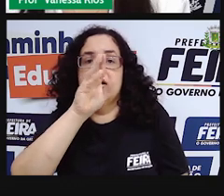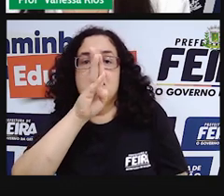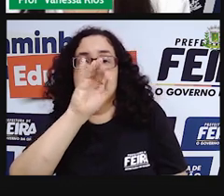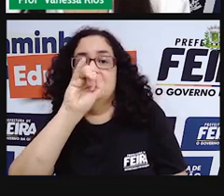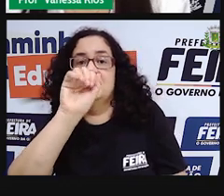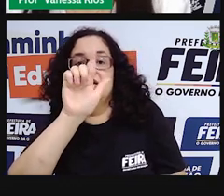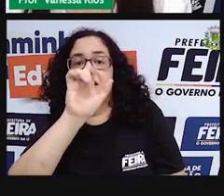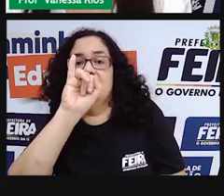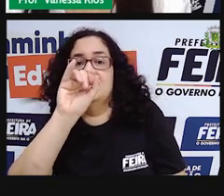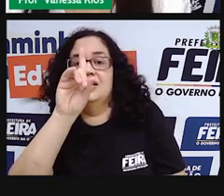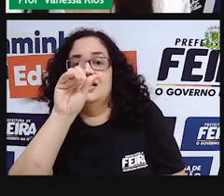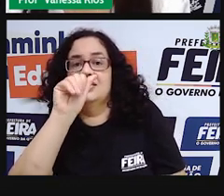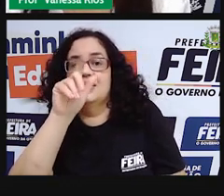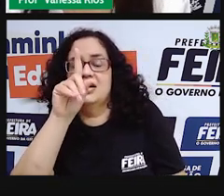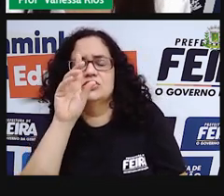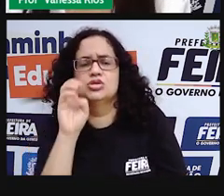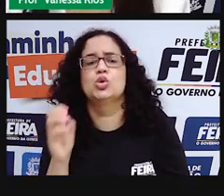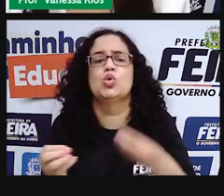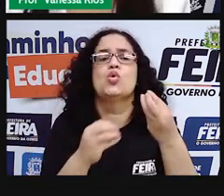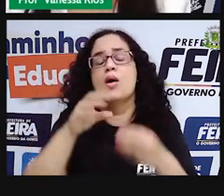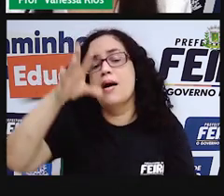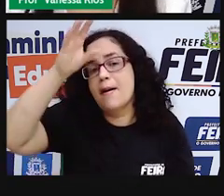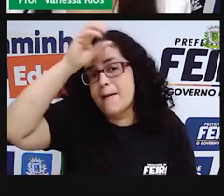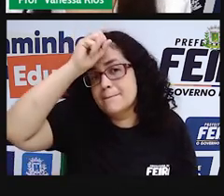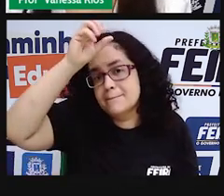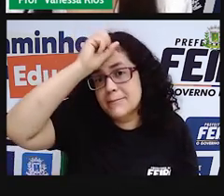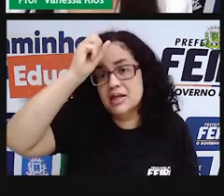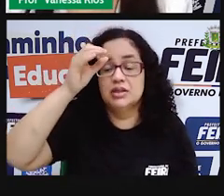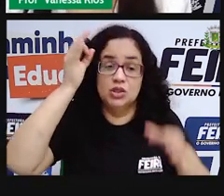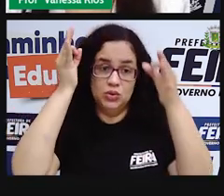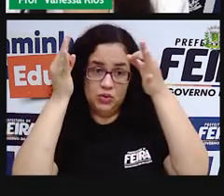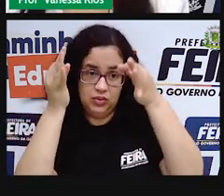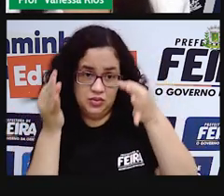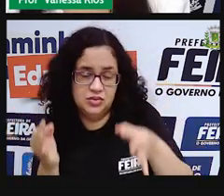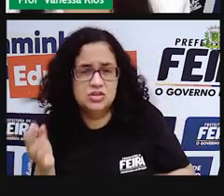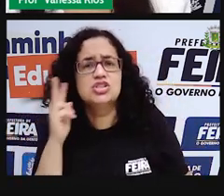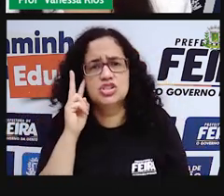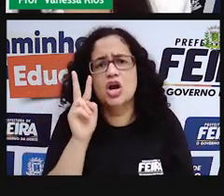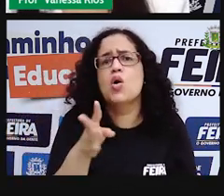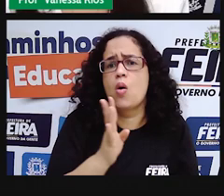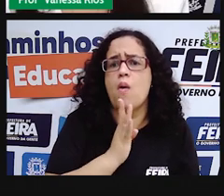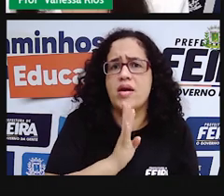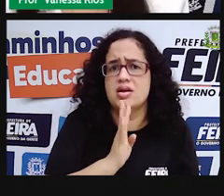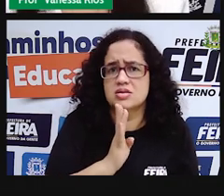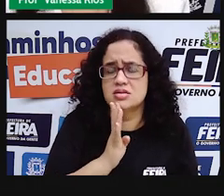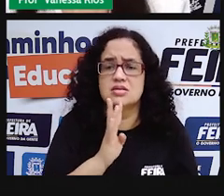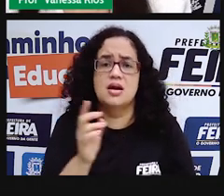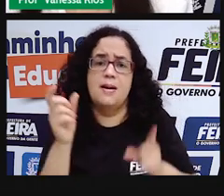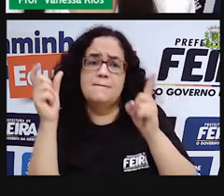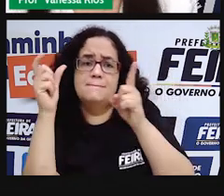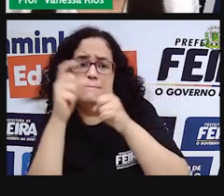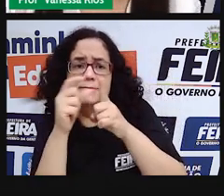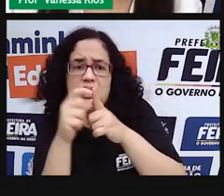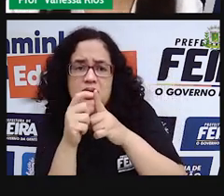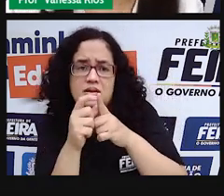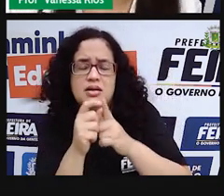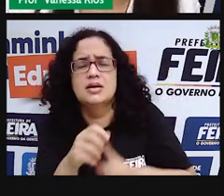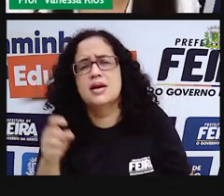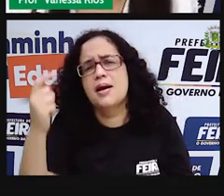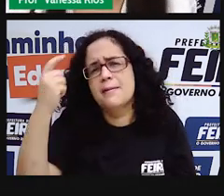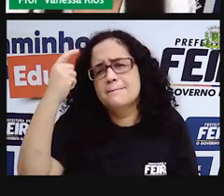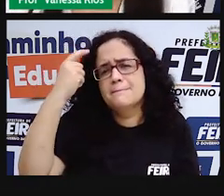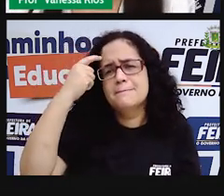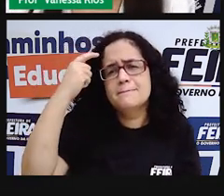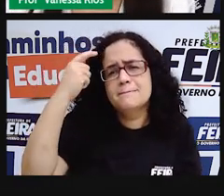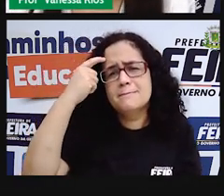Hum, pronuncinho aí para aprender, certo? Já ouviram falar nessa propriedade? Imaginam